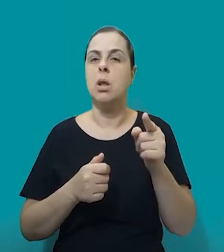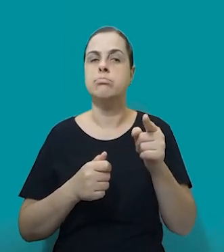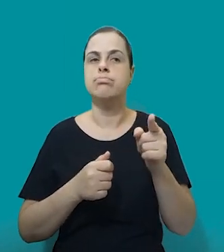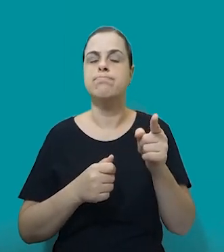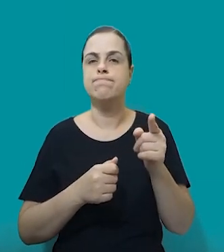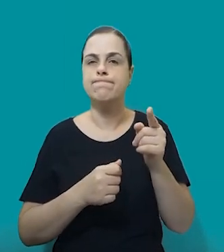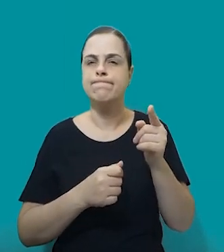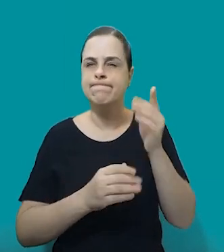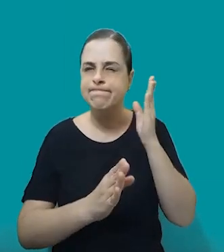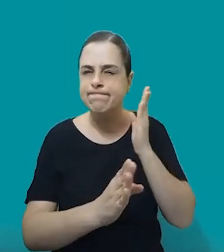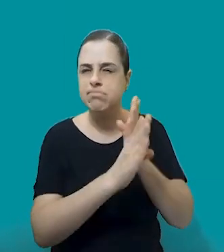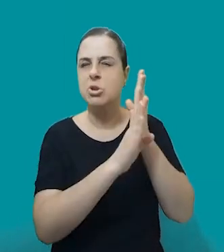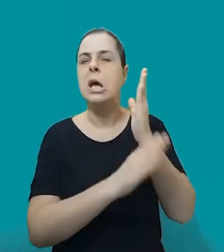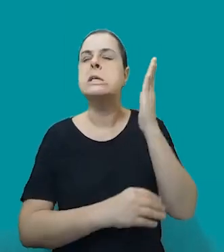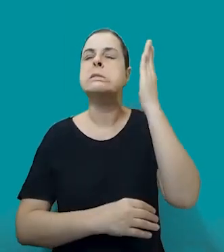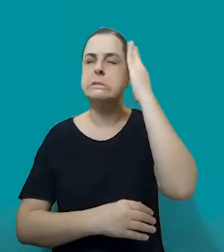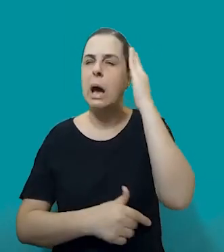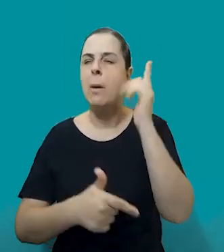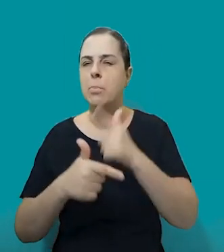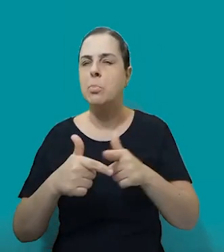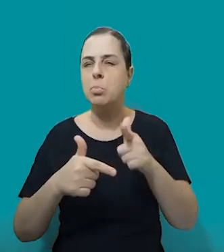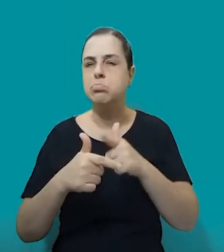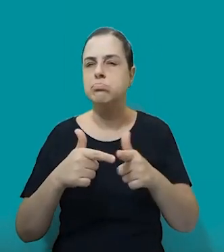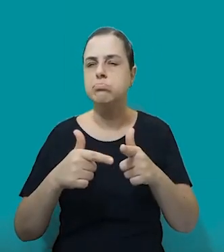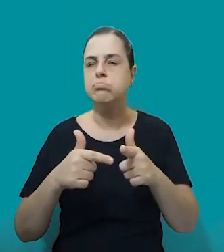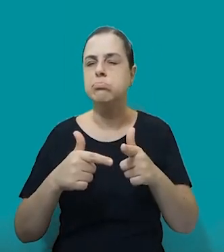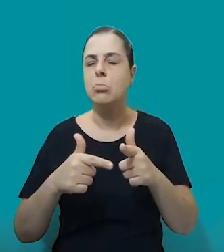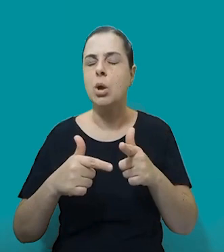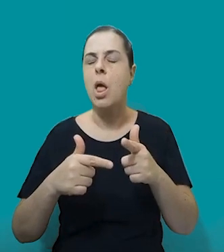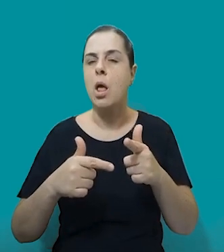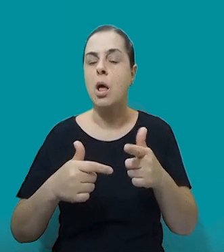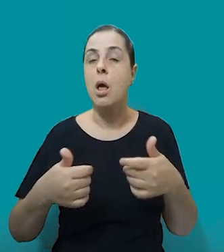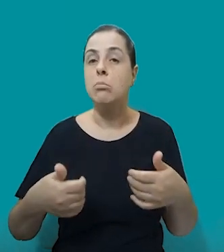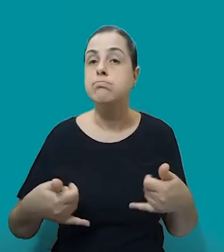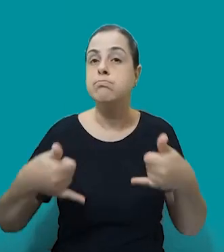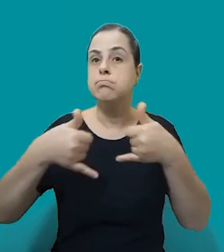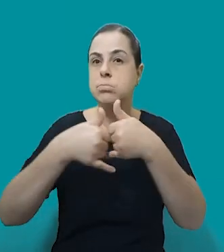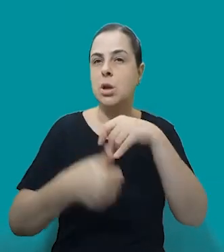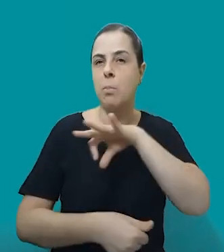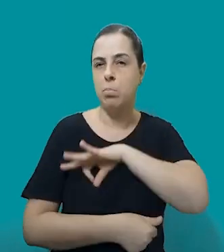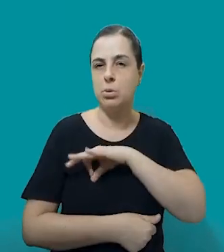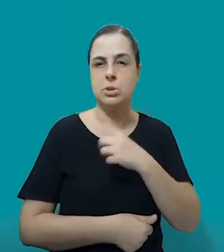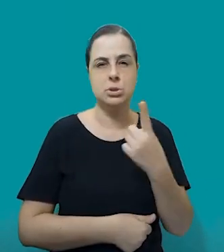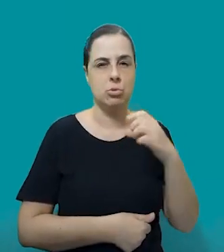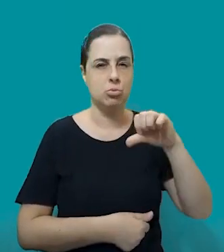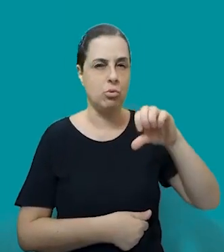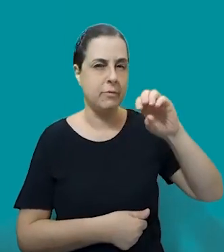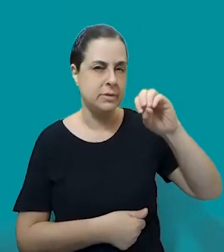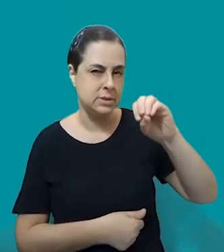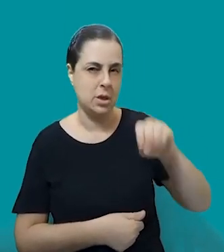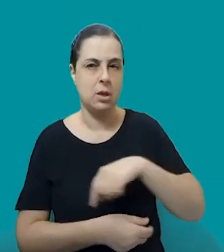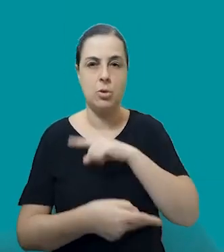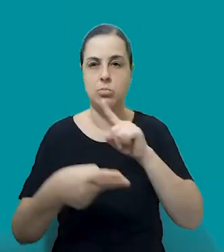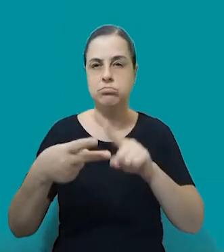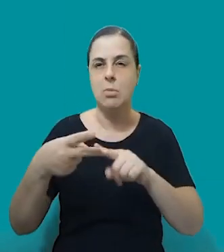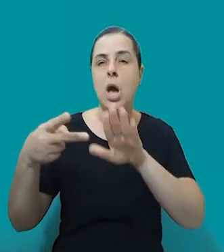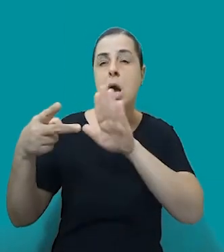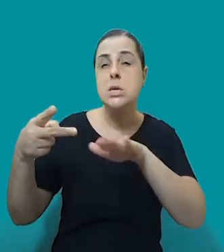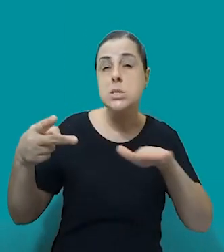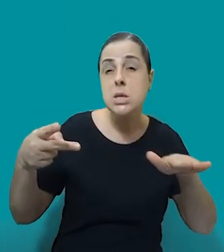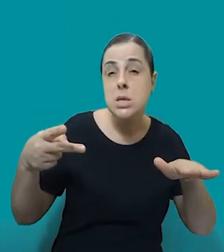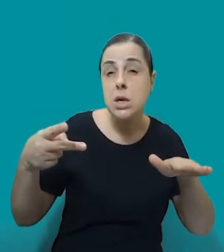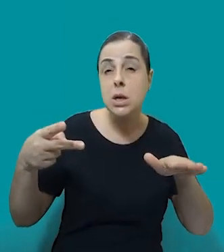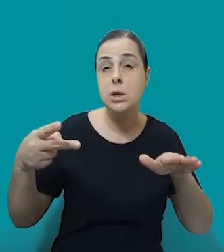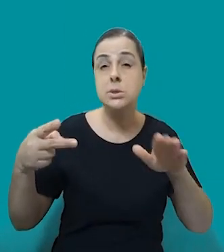Então, numa situação de violência presente, 9-0. Numa situação de violência que você acha que pode estar acontecendo ali com uma criança, ou um vizinho,